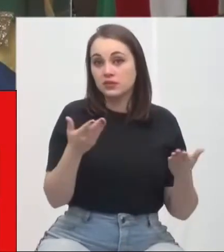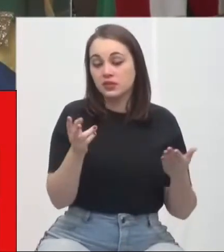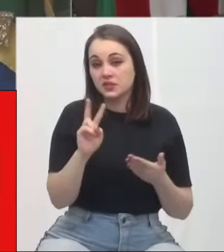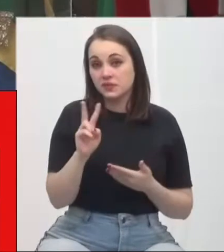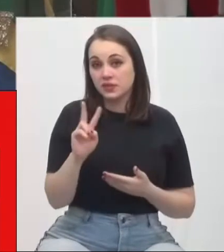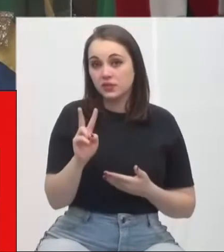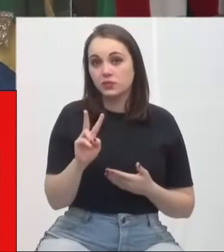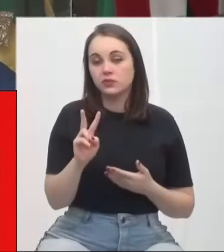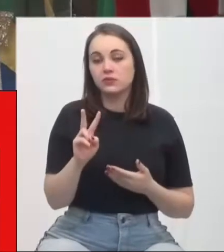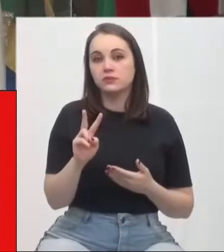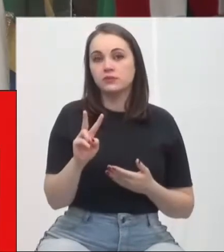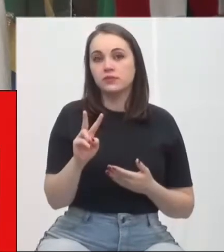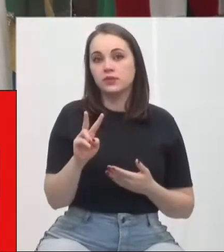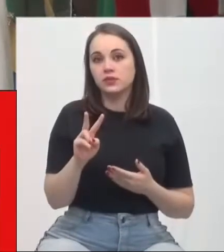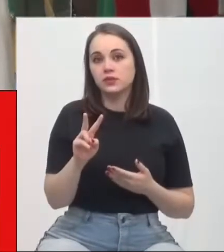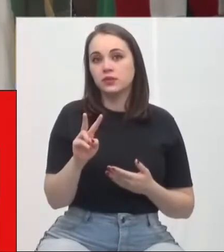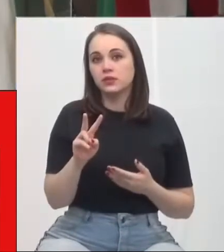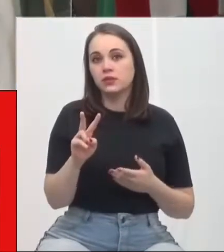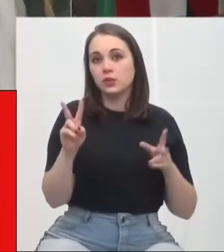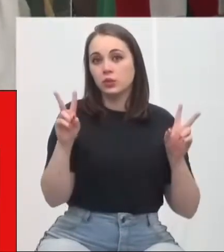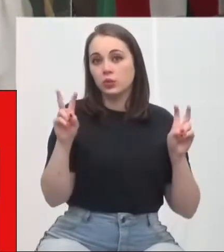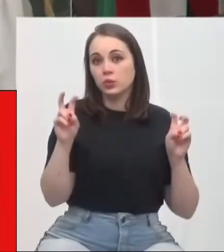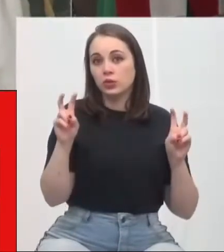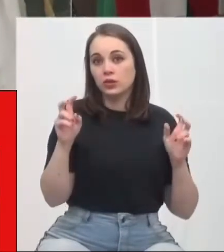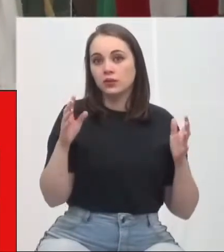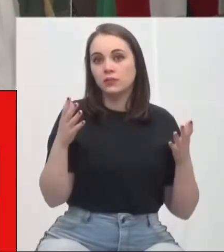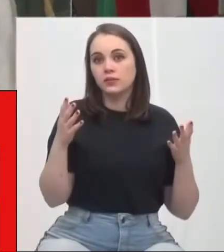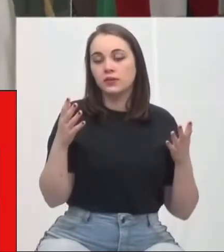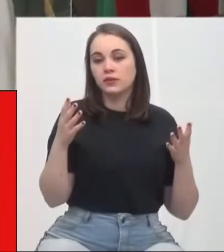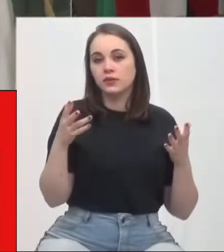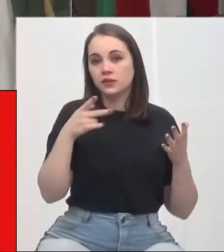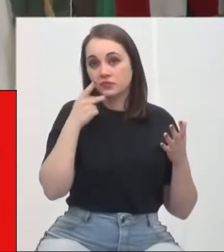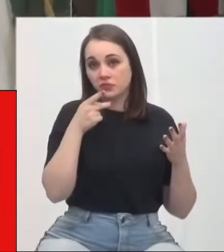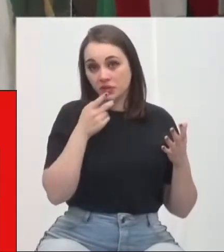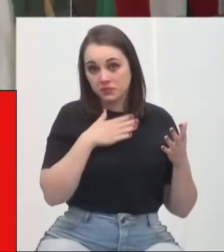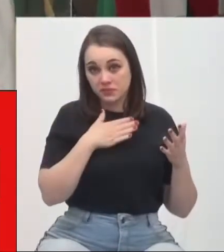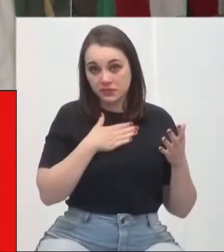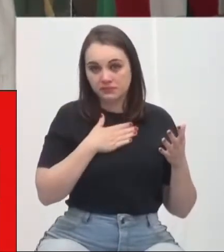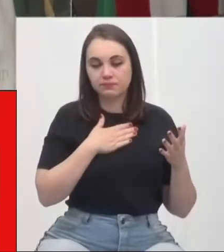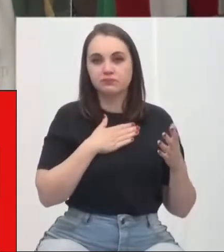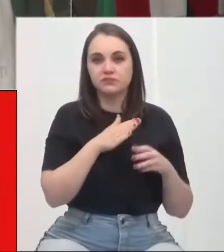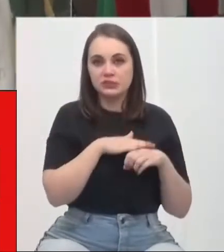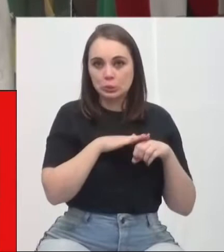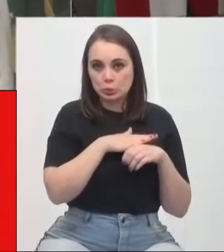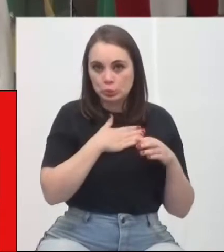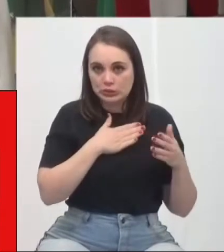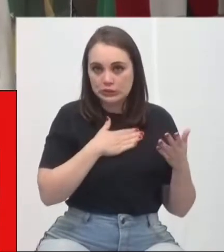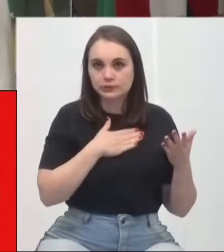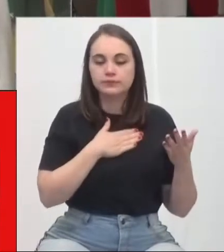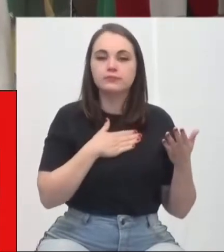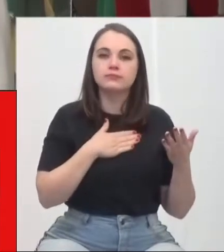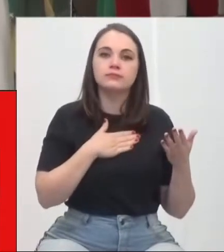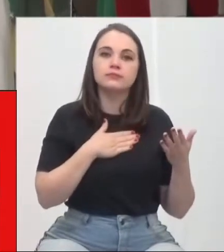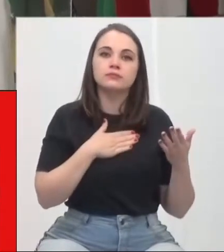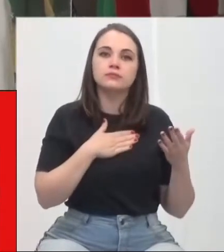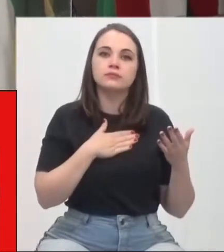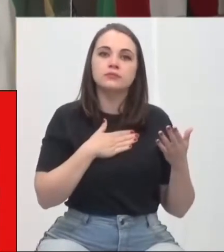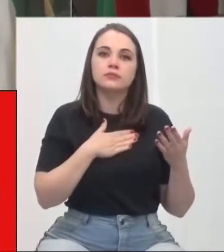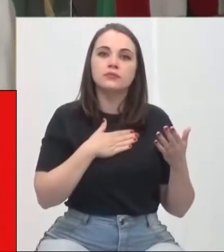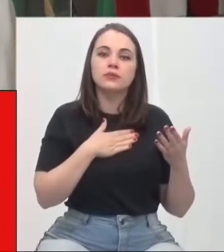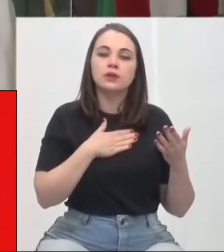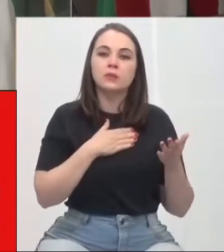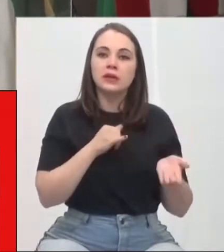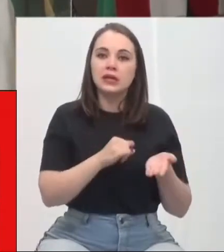um grande número de vereadores sobre o assunto que foi trazido à tona, com relação à isenção